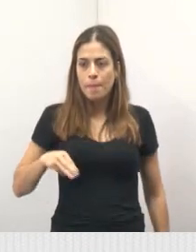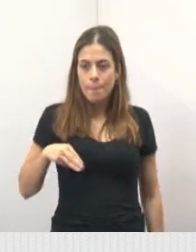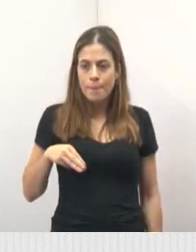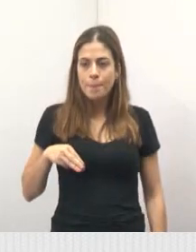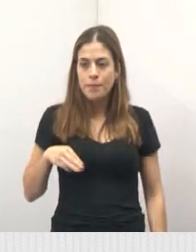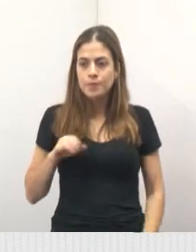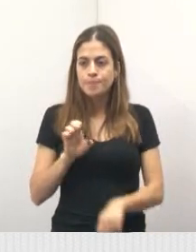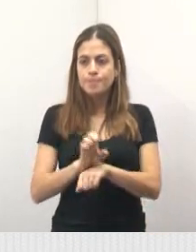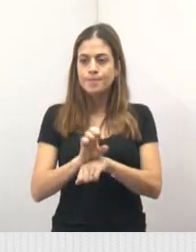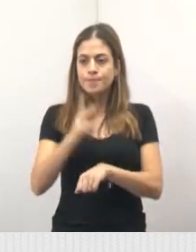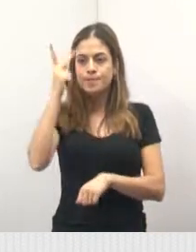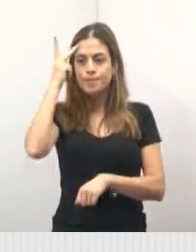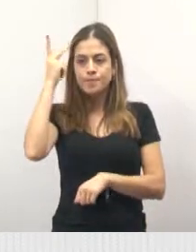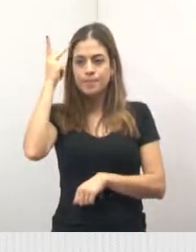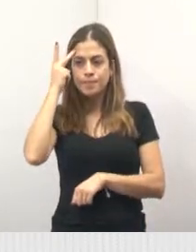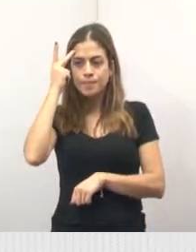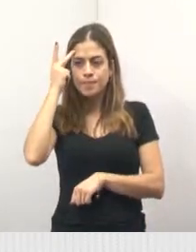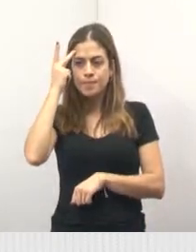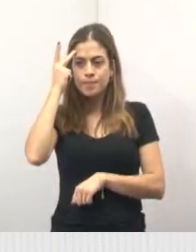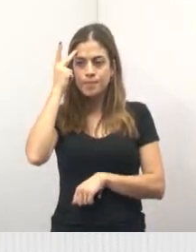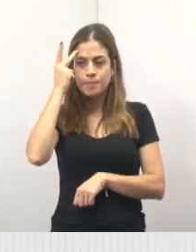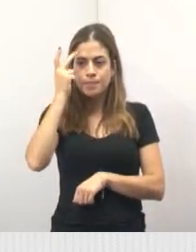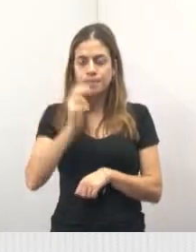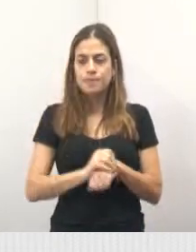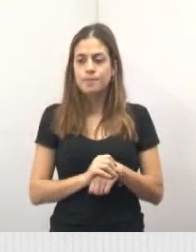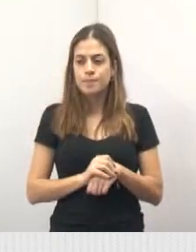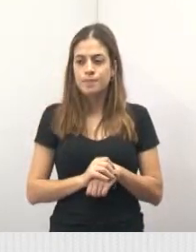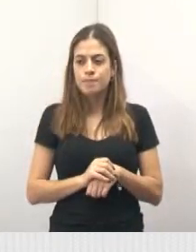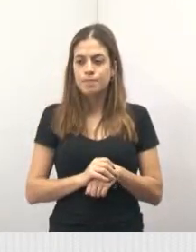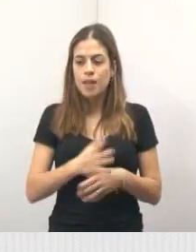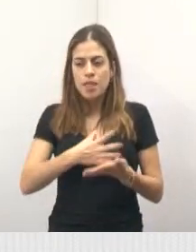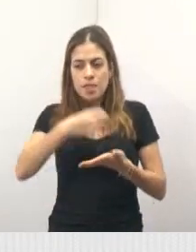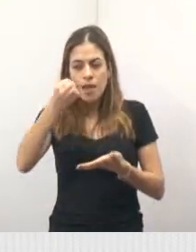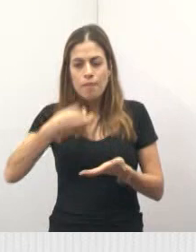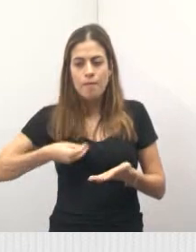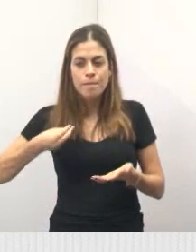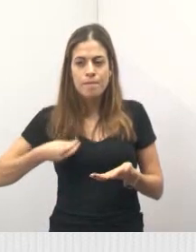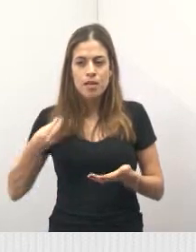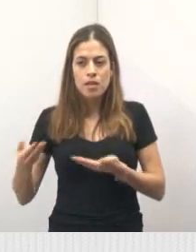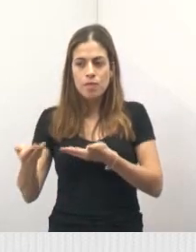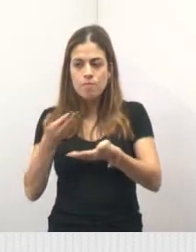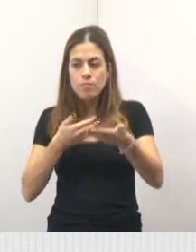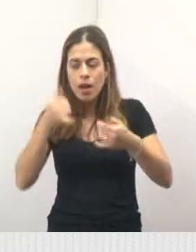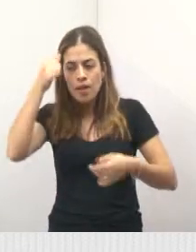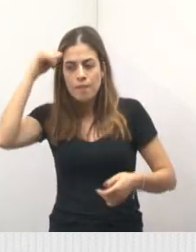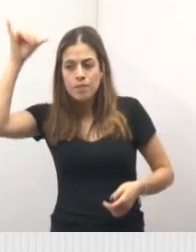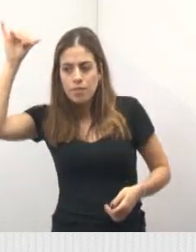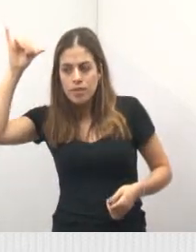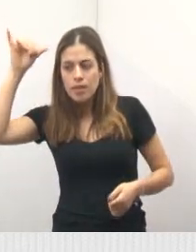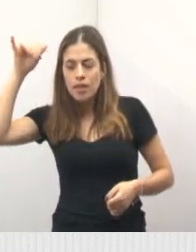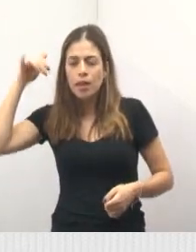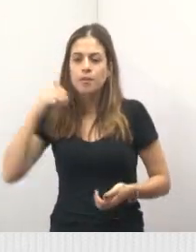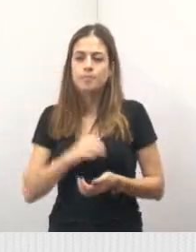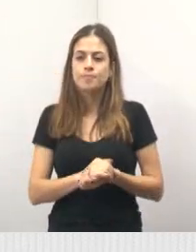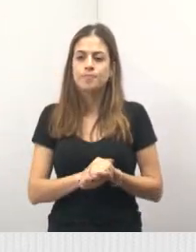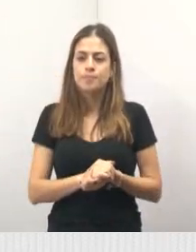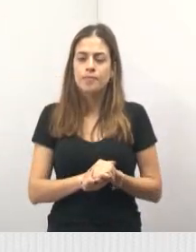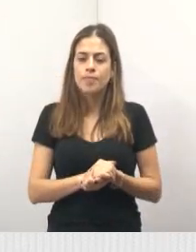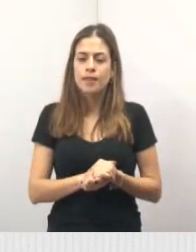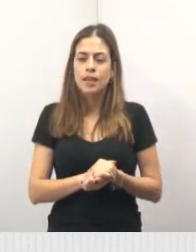com relação a salvar vidas, com relação a evitar o agravamento de lesões,